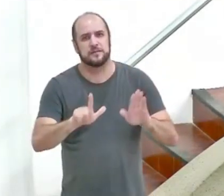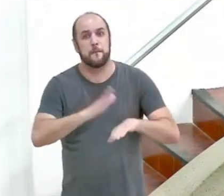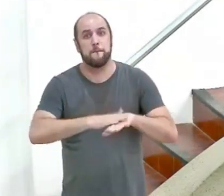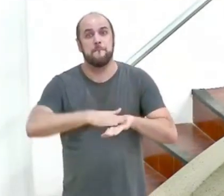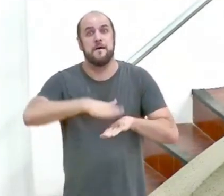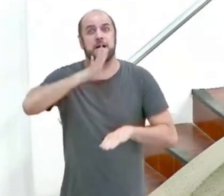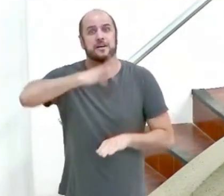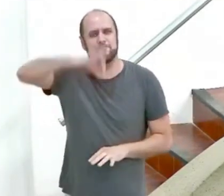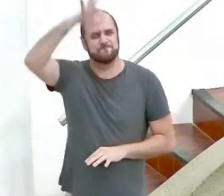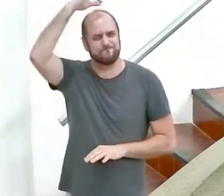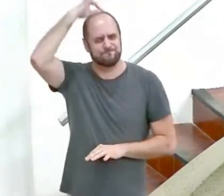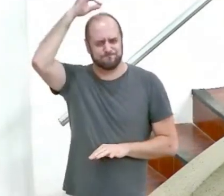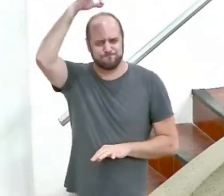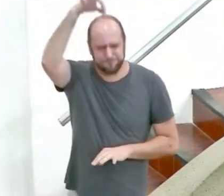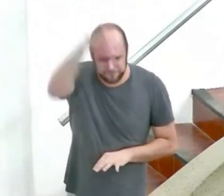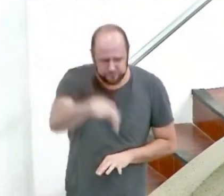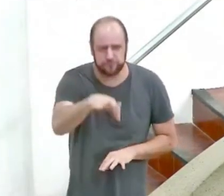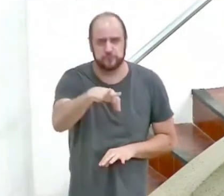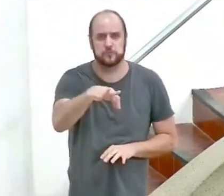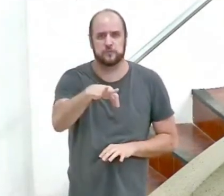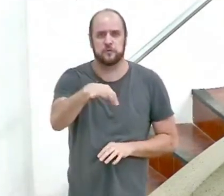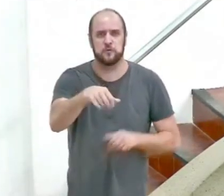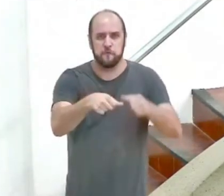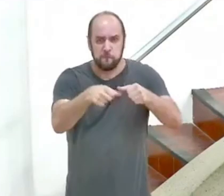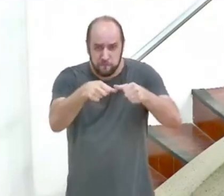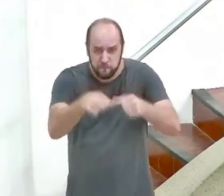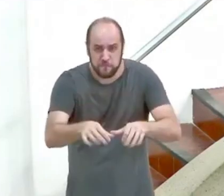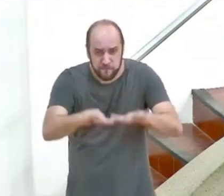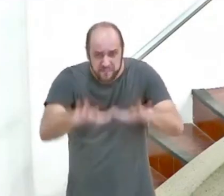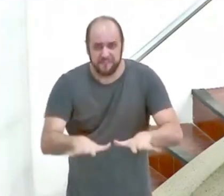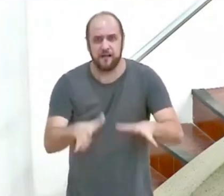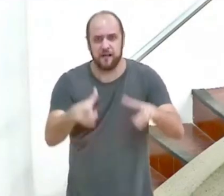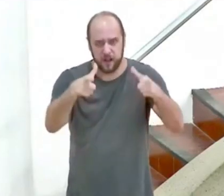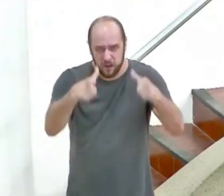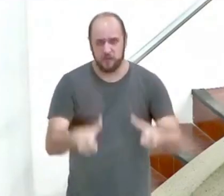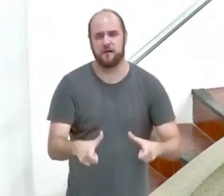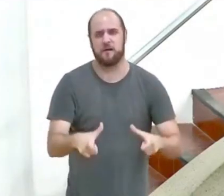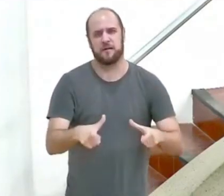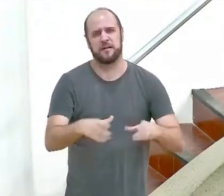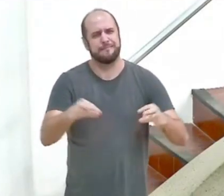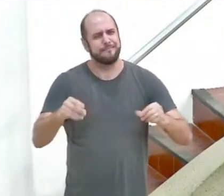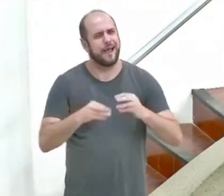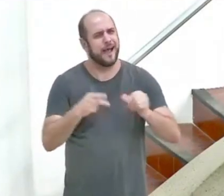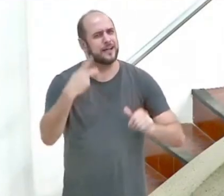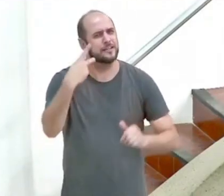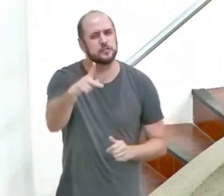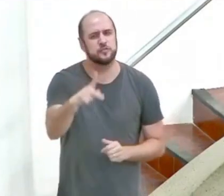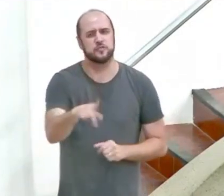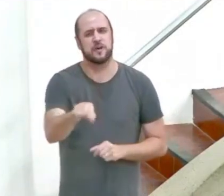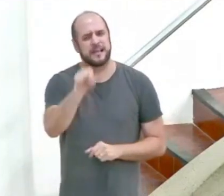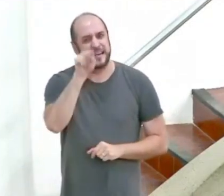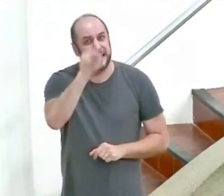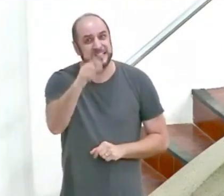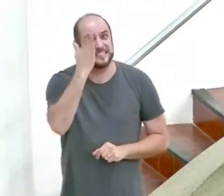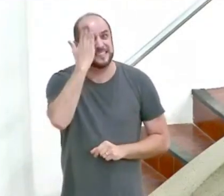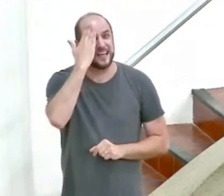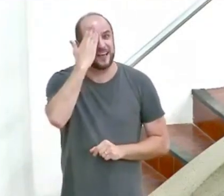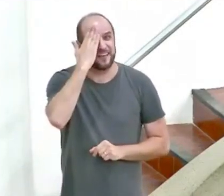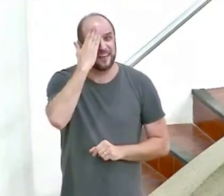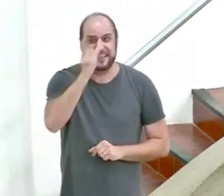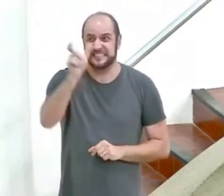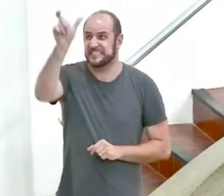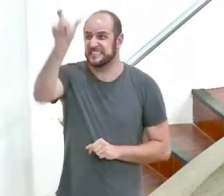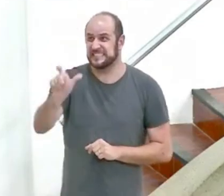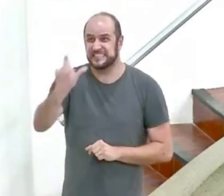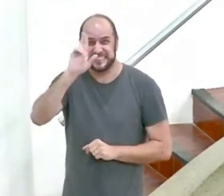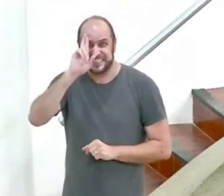vivereis e vós estabelecerei na vossa própria terra e então sabereis que eu o